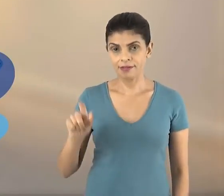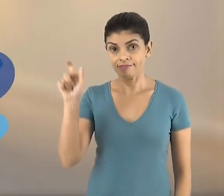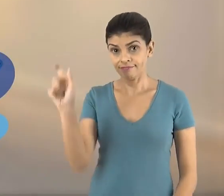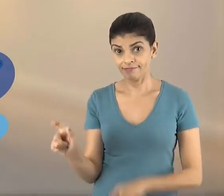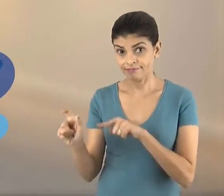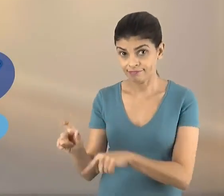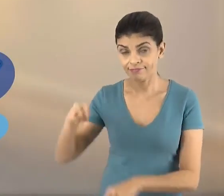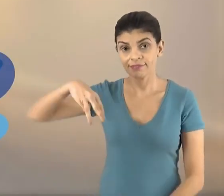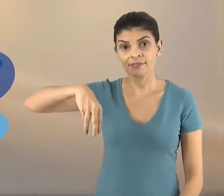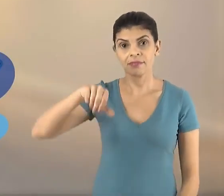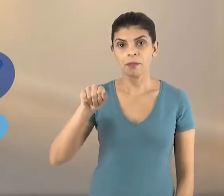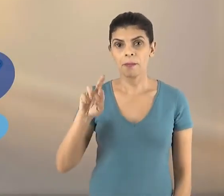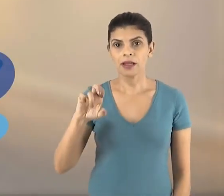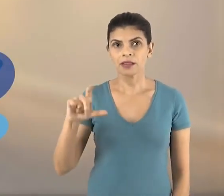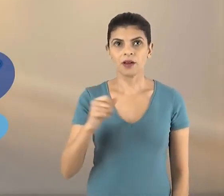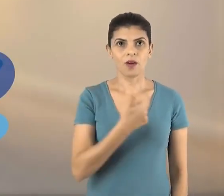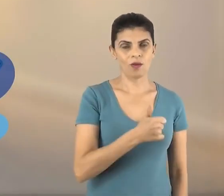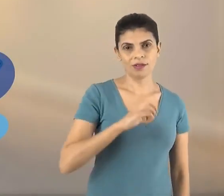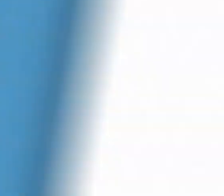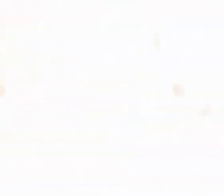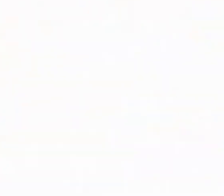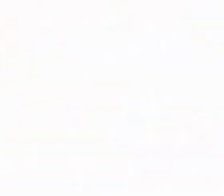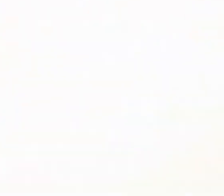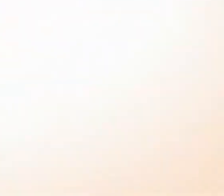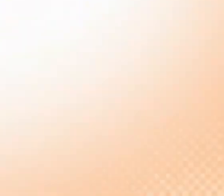Marcelo Queiroz, 1100.